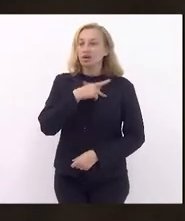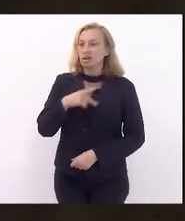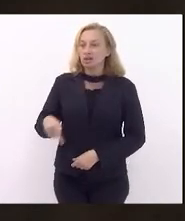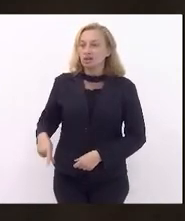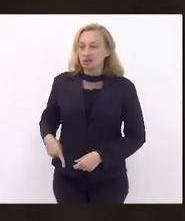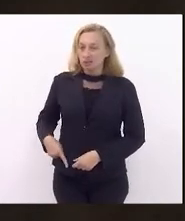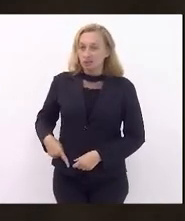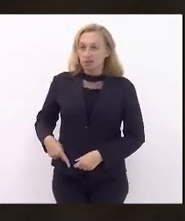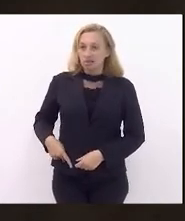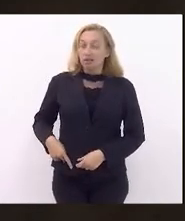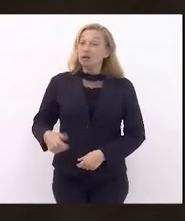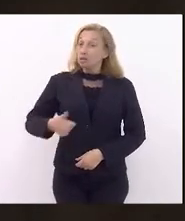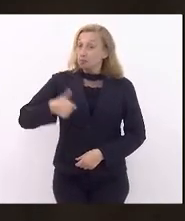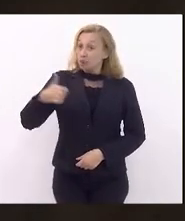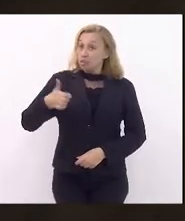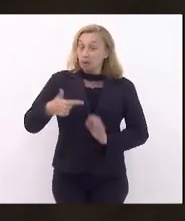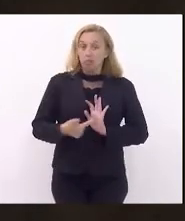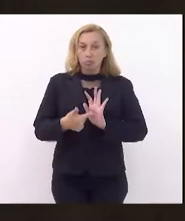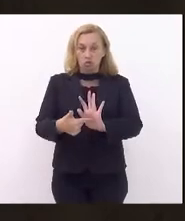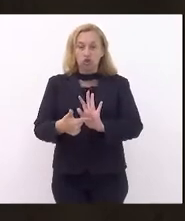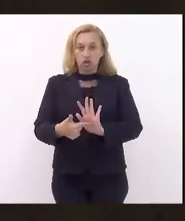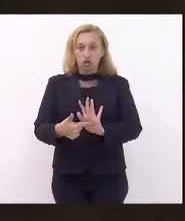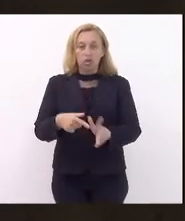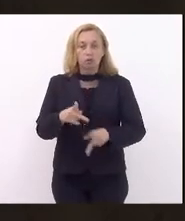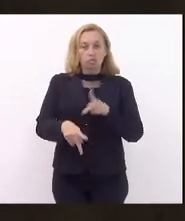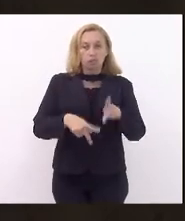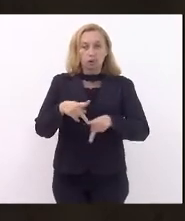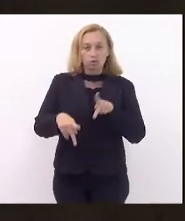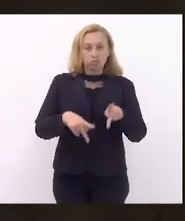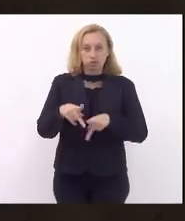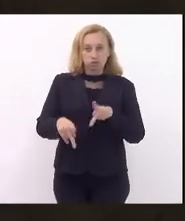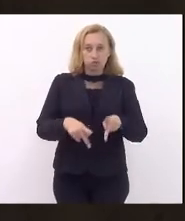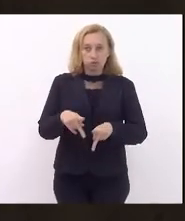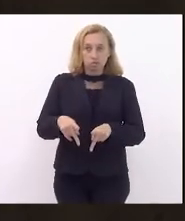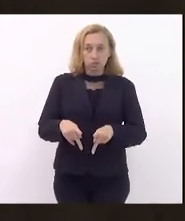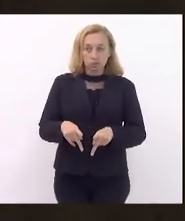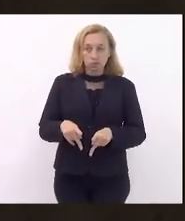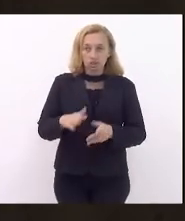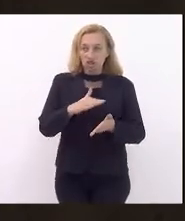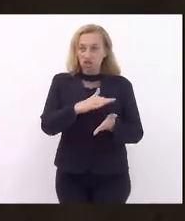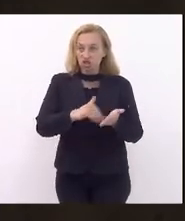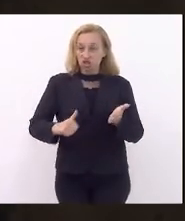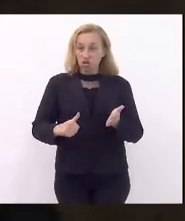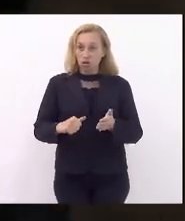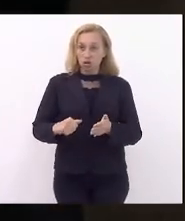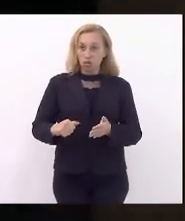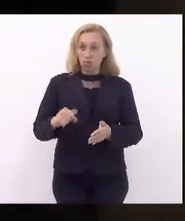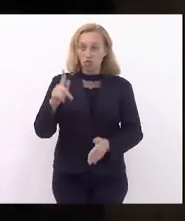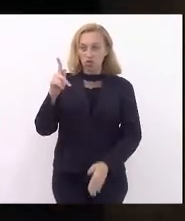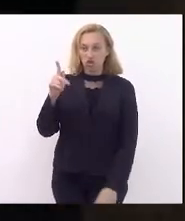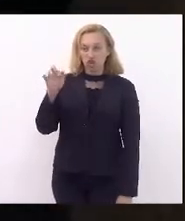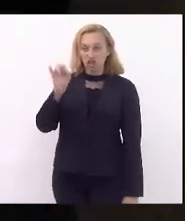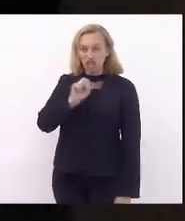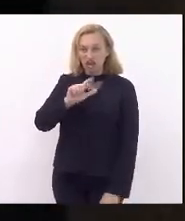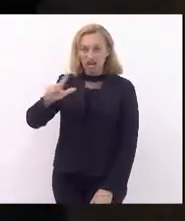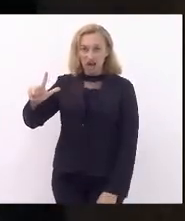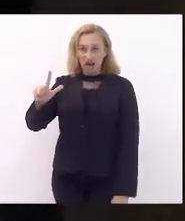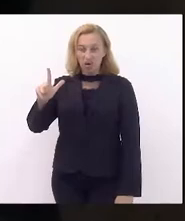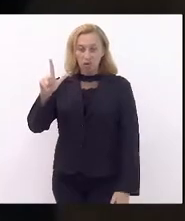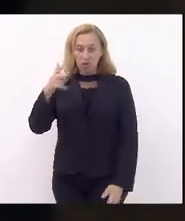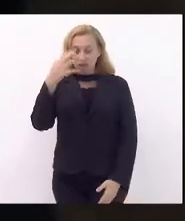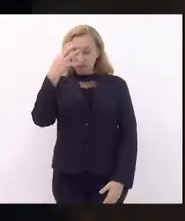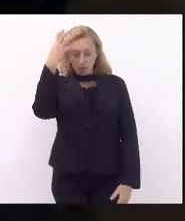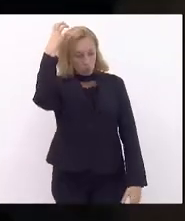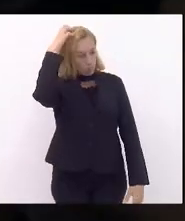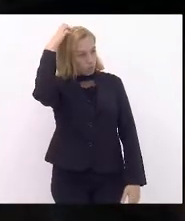quis primeiro mostrar à população que ele tirou o general que estava punindo o